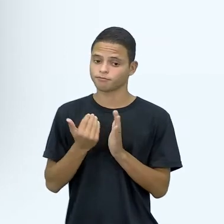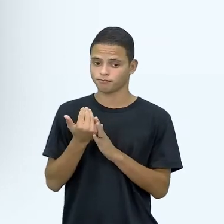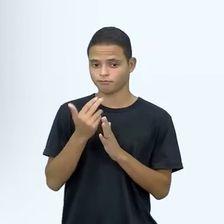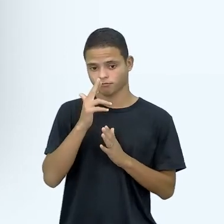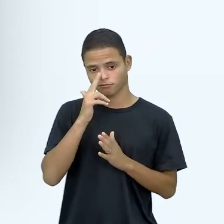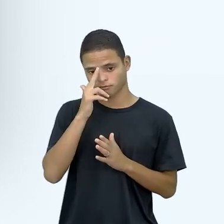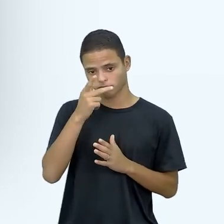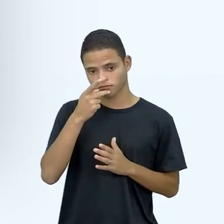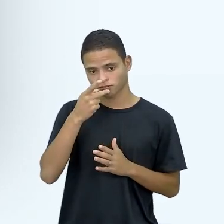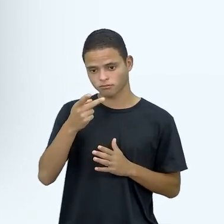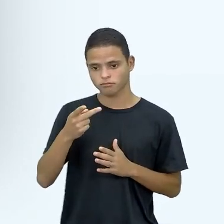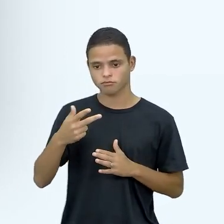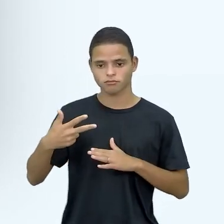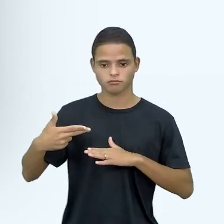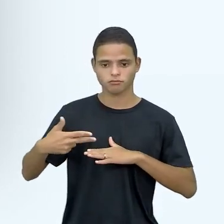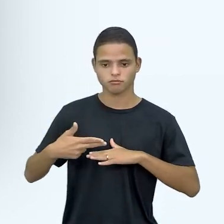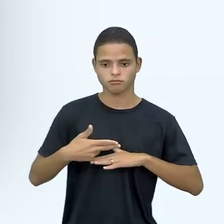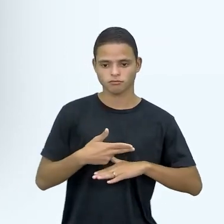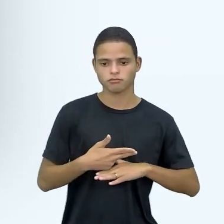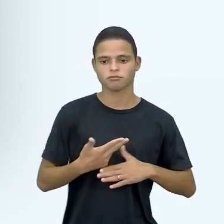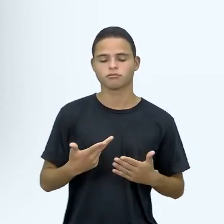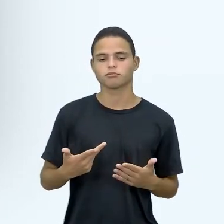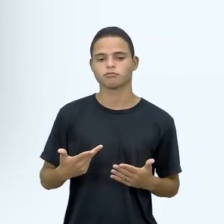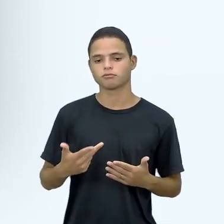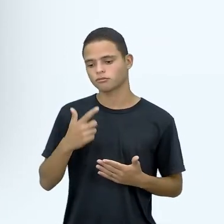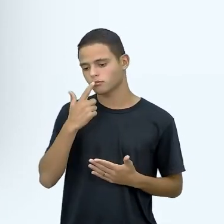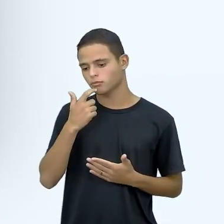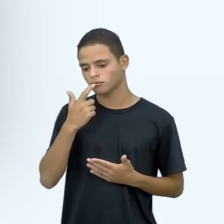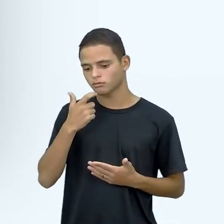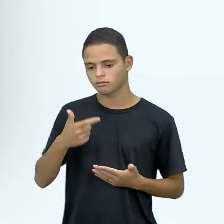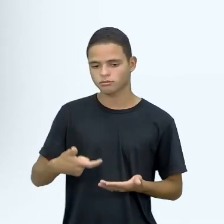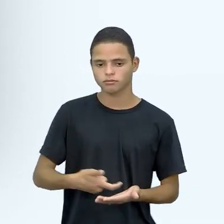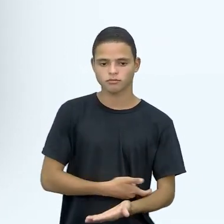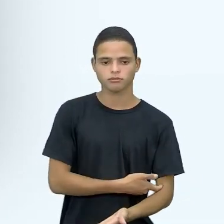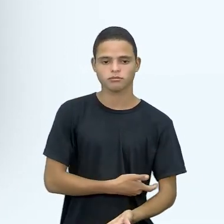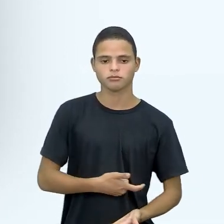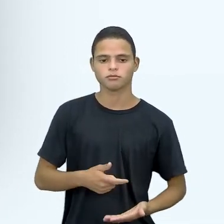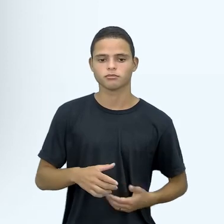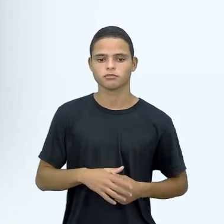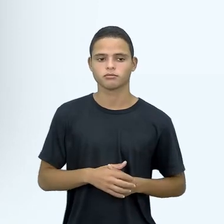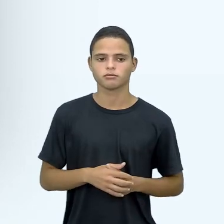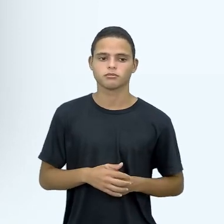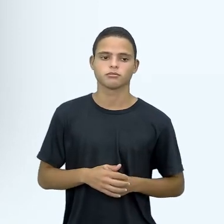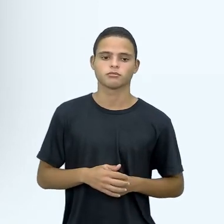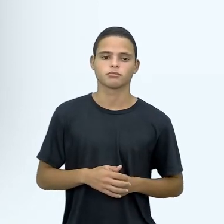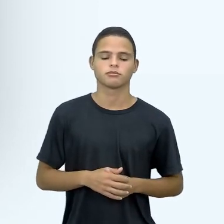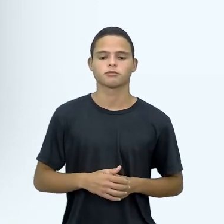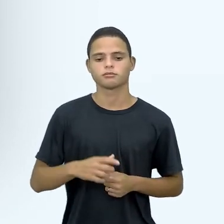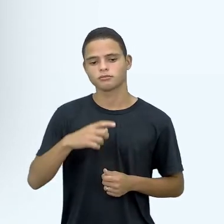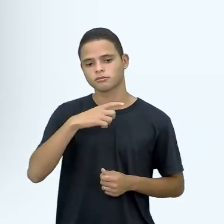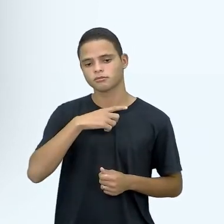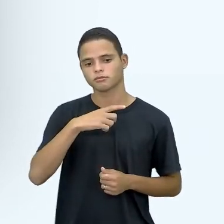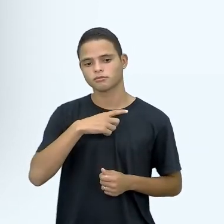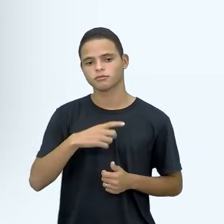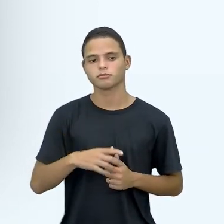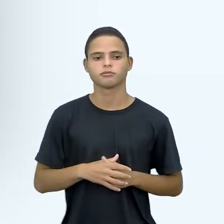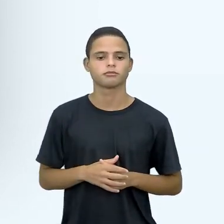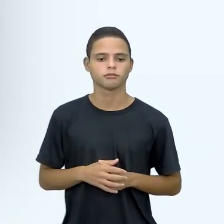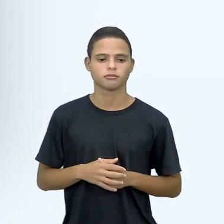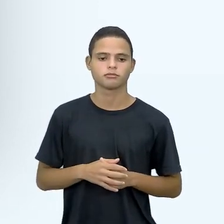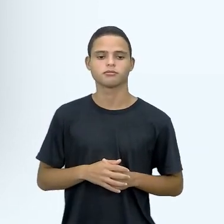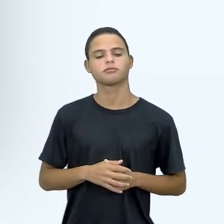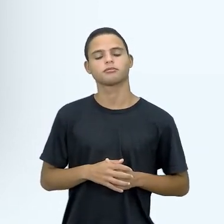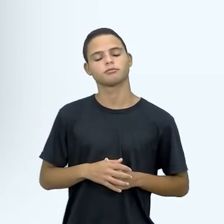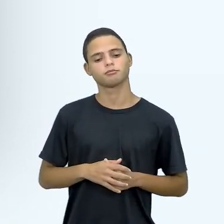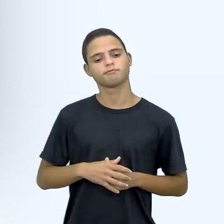a gente fala de transfusões, né, e na ingestão, por exemplo, de alimentos ricos em ferro, aí a gente vai